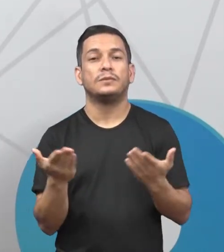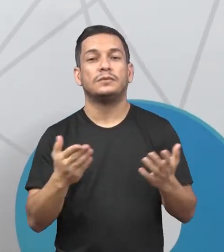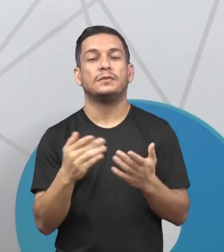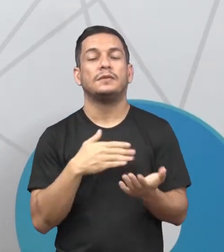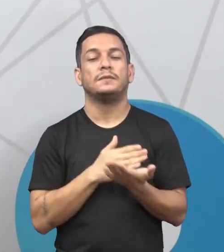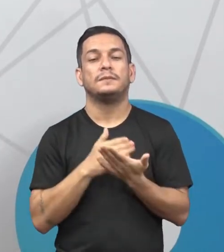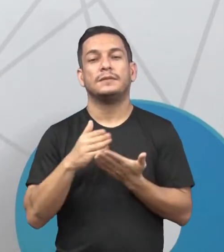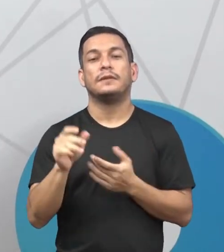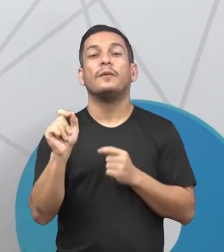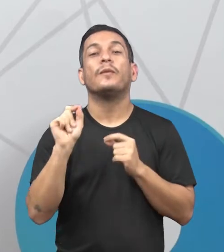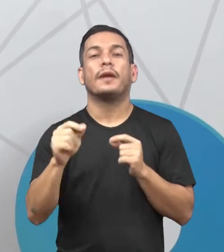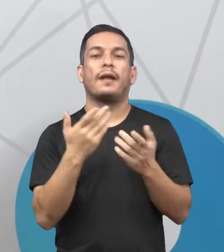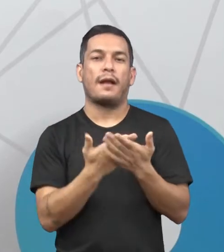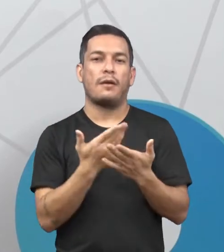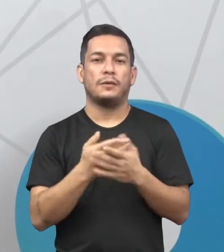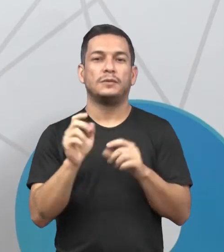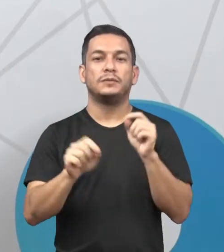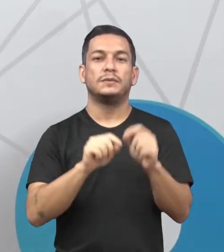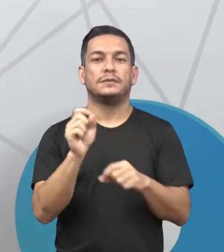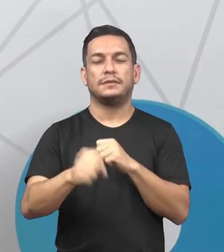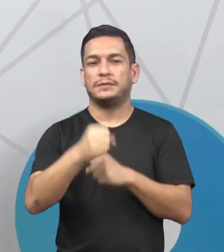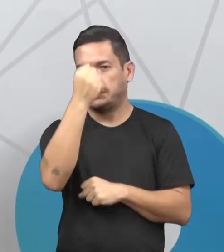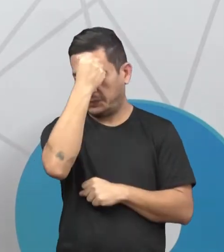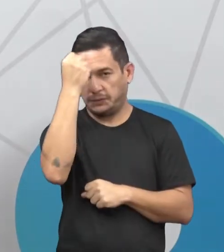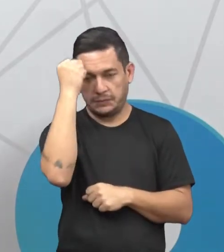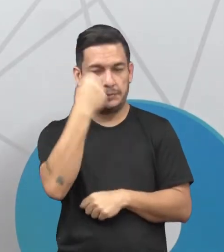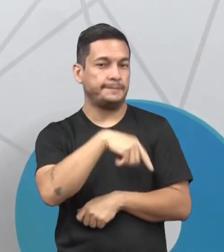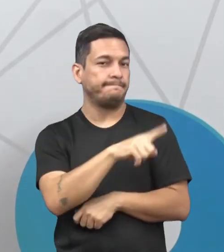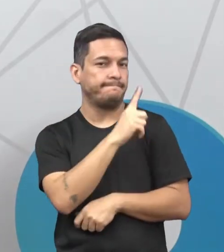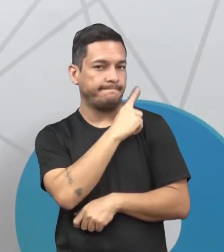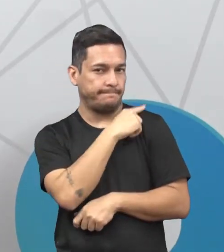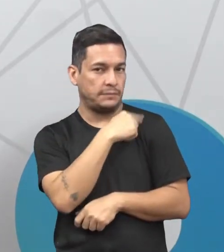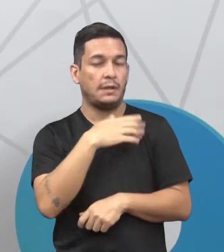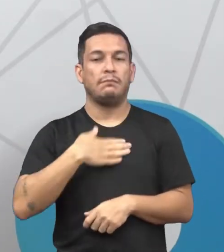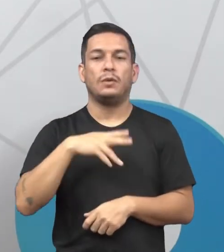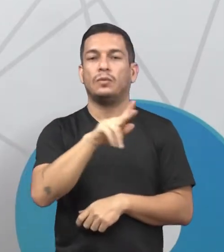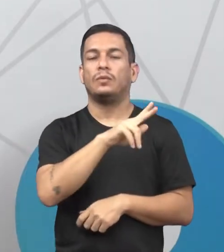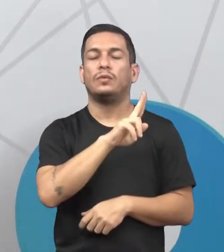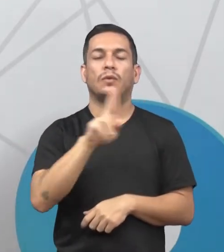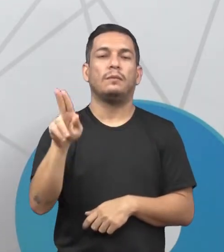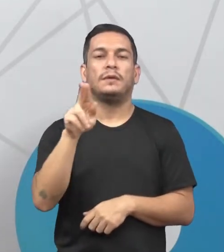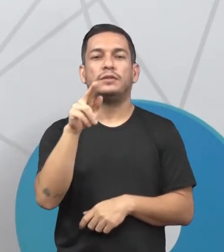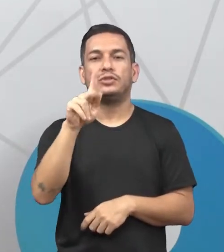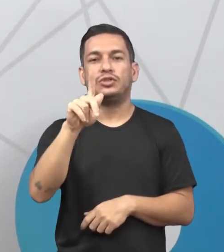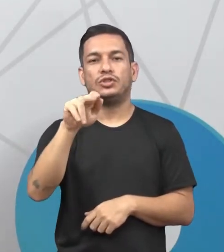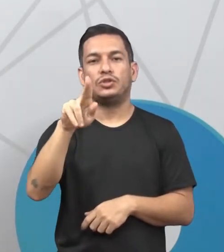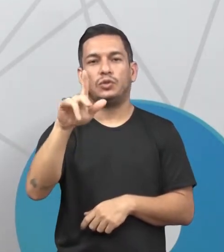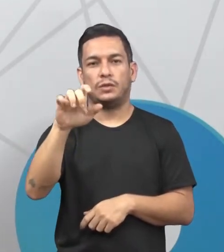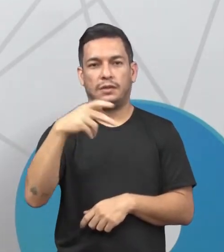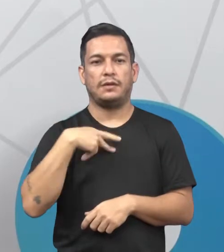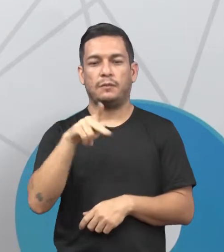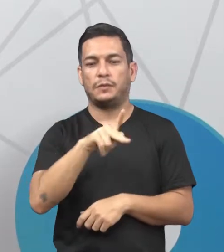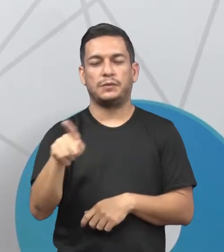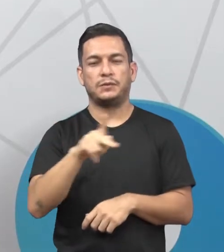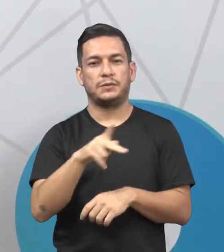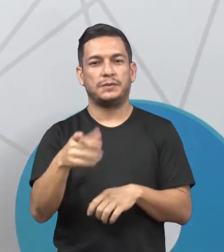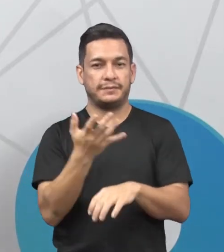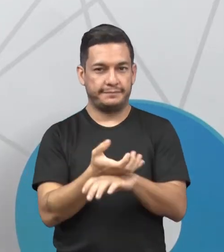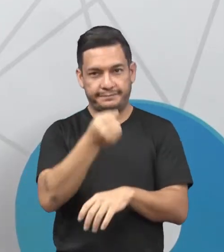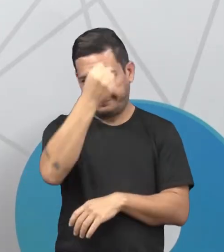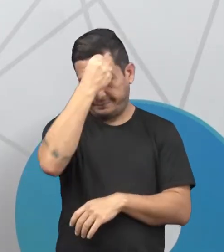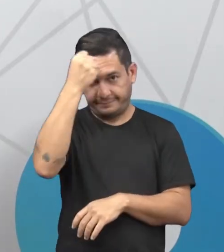vamos dar início a nossa aula de Sociologia do primeiro ano. Me chamo Giuli, sou professora de Sociologia de vocês